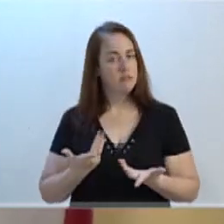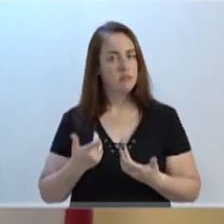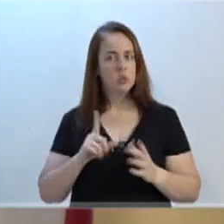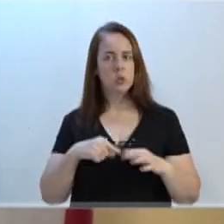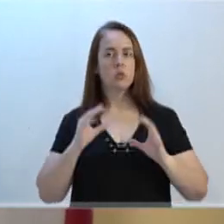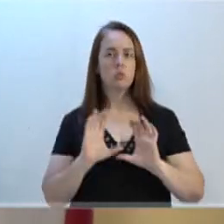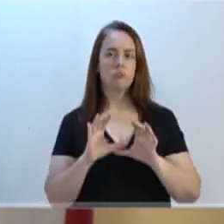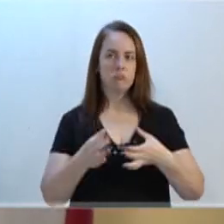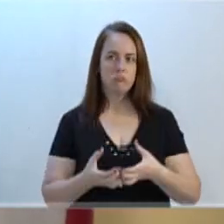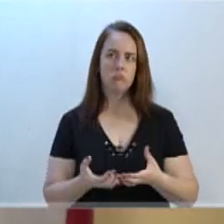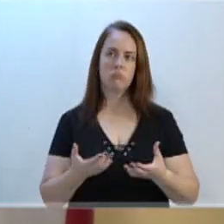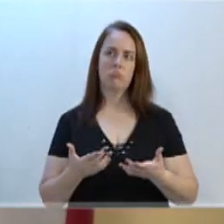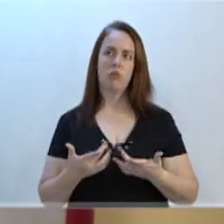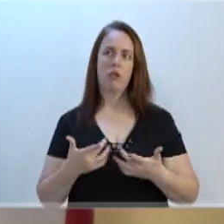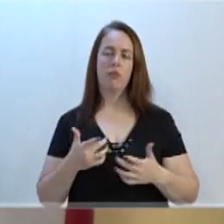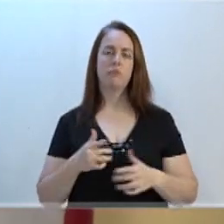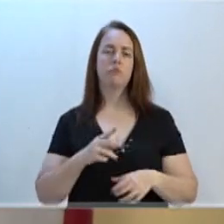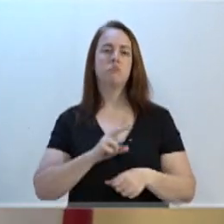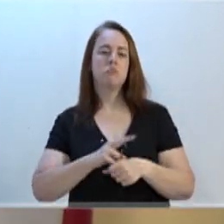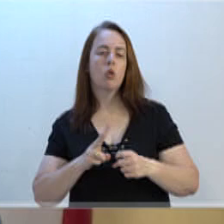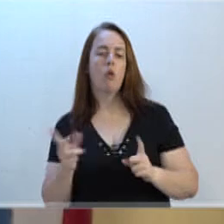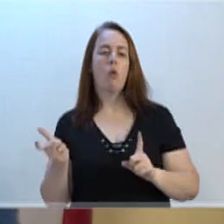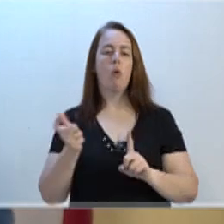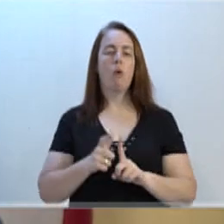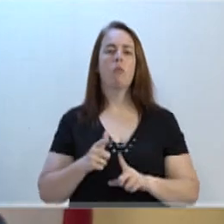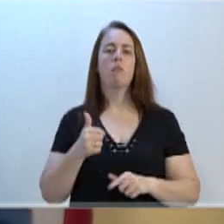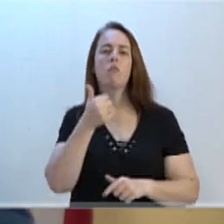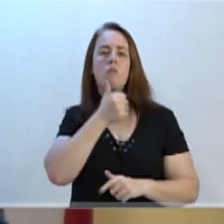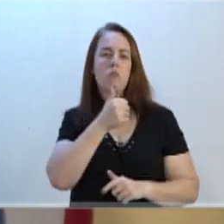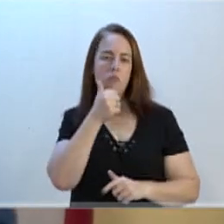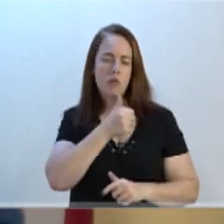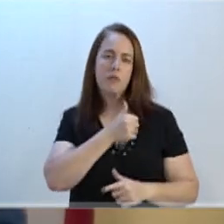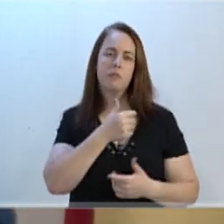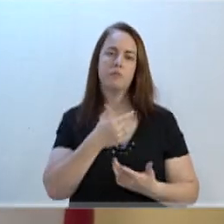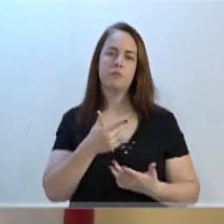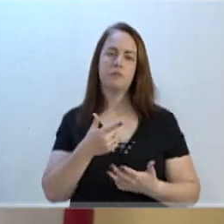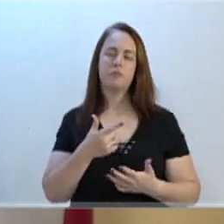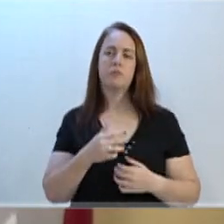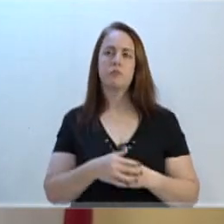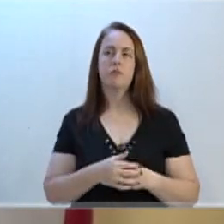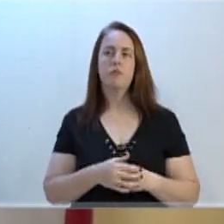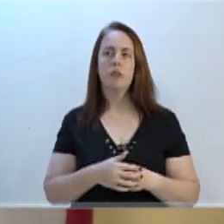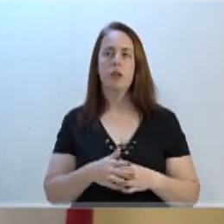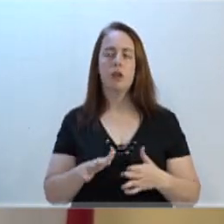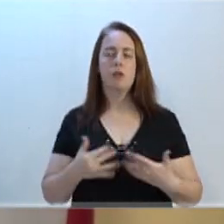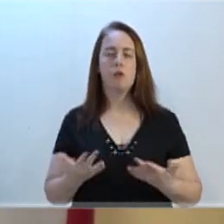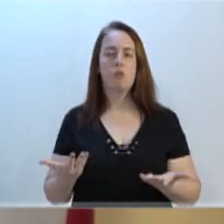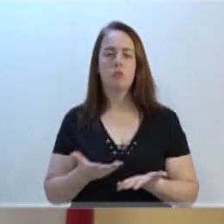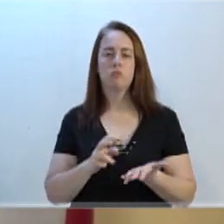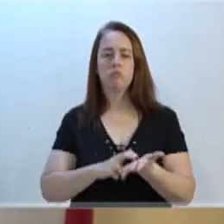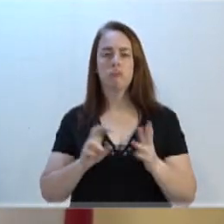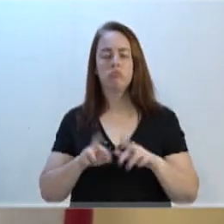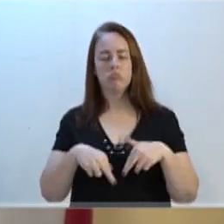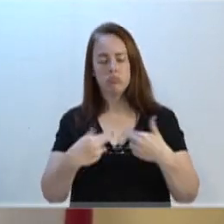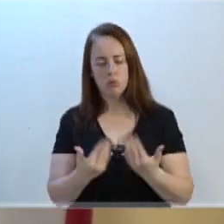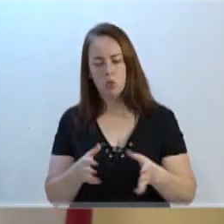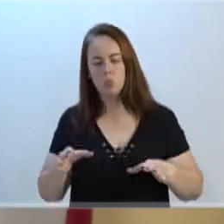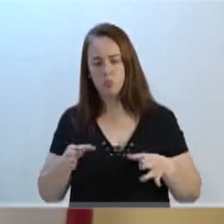comissão de defesa de violência contra as mulheres, vereador Caminha, vereador Adriano, hoje de manhã reunido.